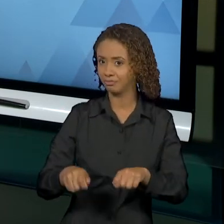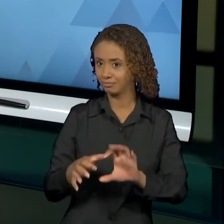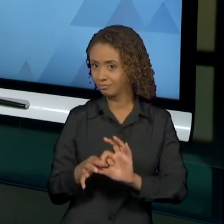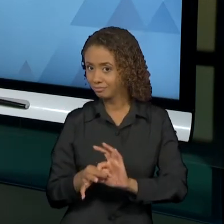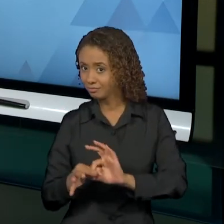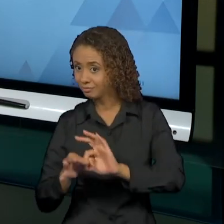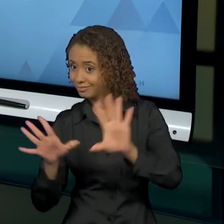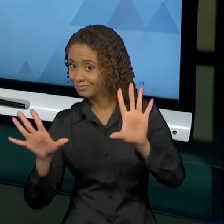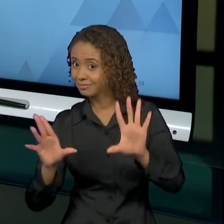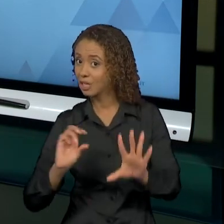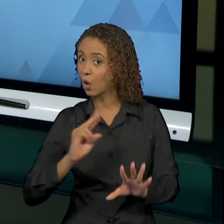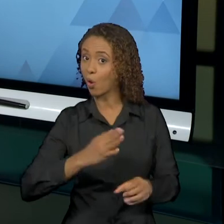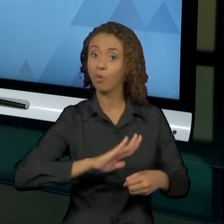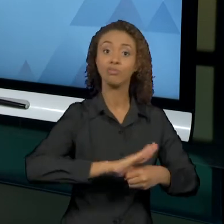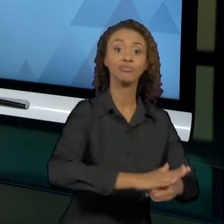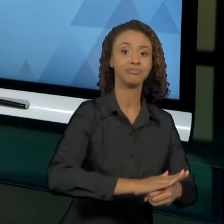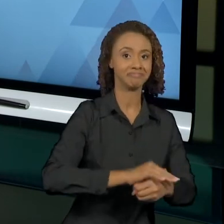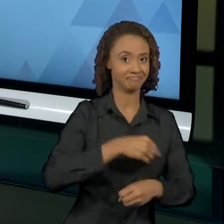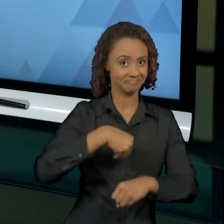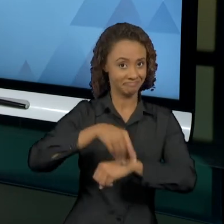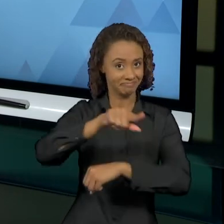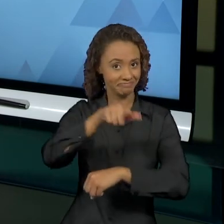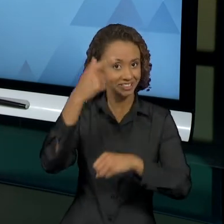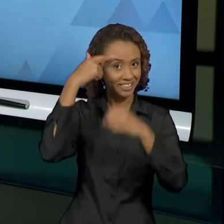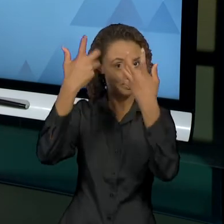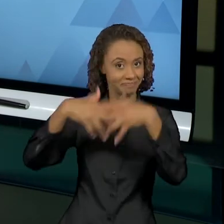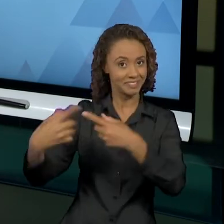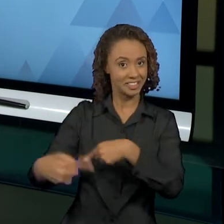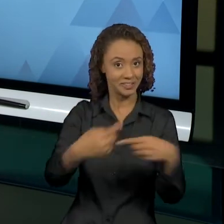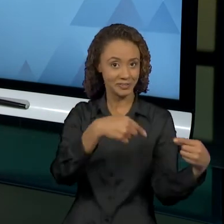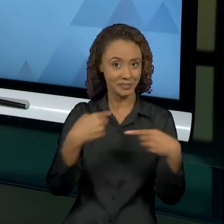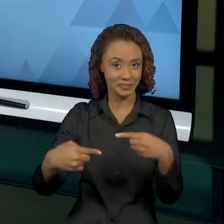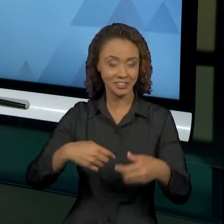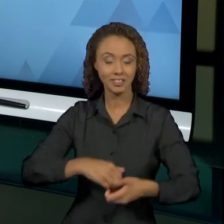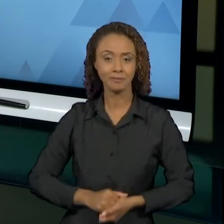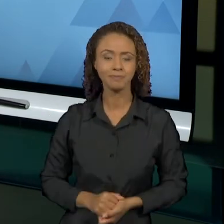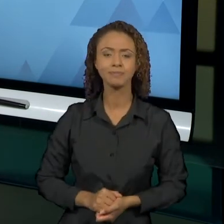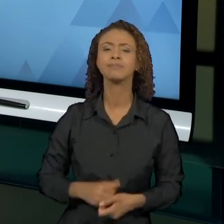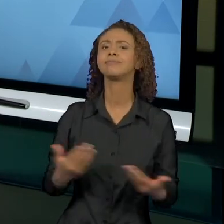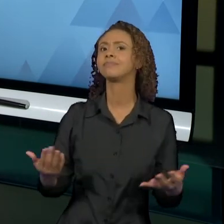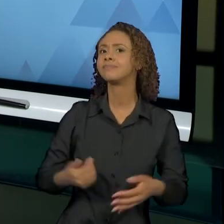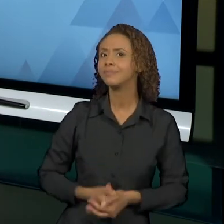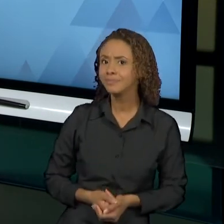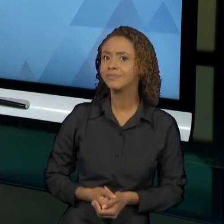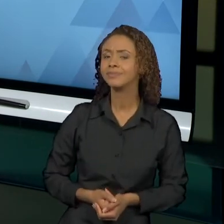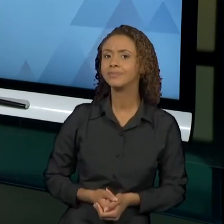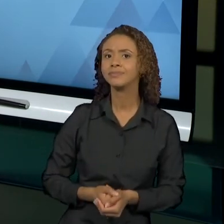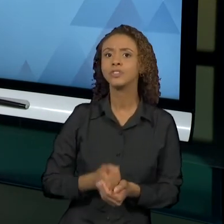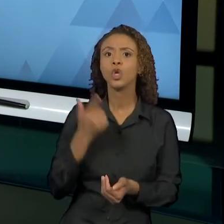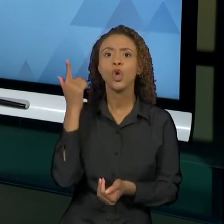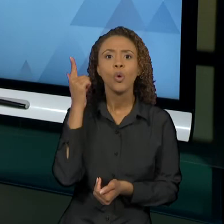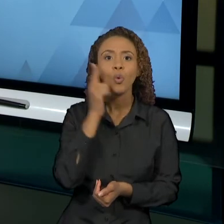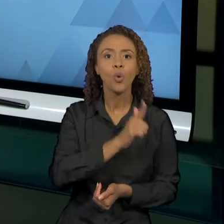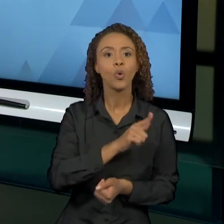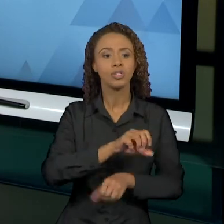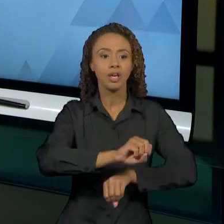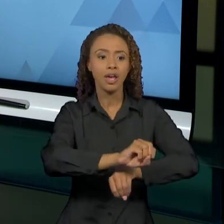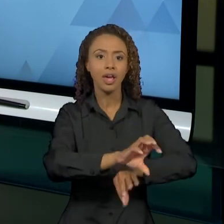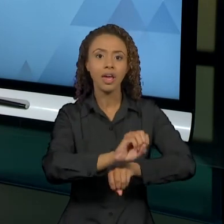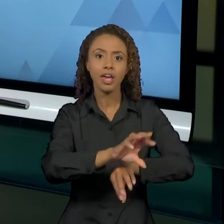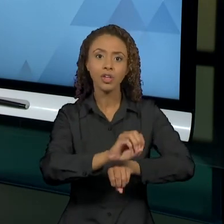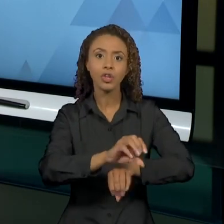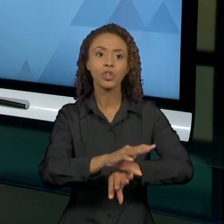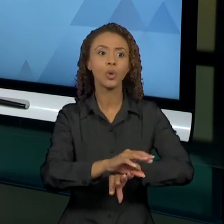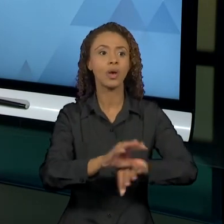repressiva? Para vocês pensarem, discutirem ao longo da semana. Quais os desafios de promover uma educação que